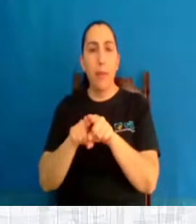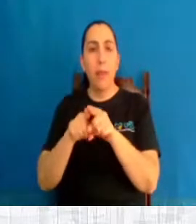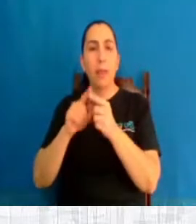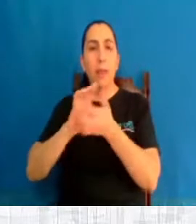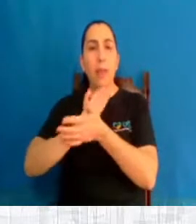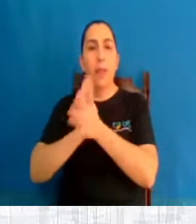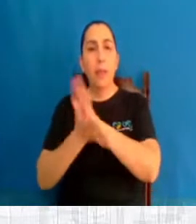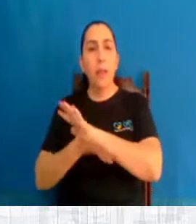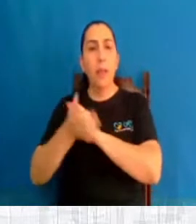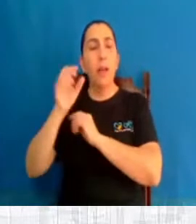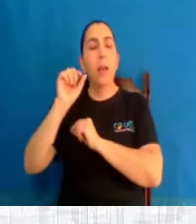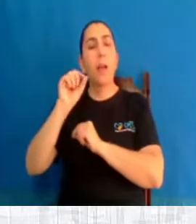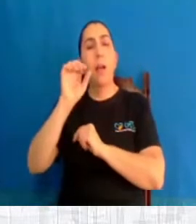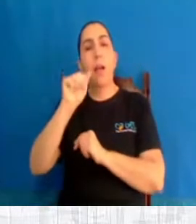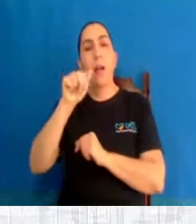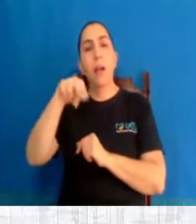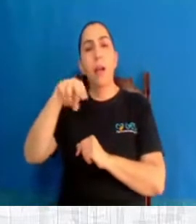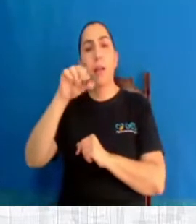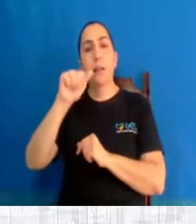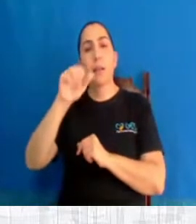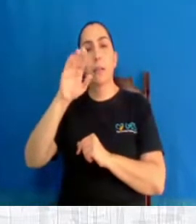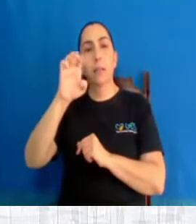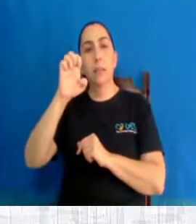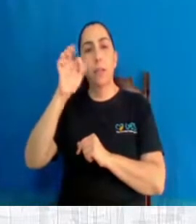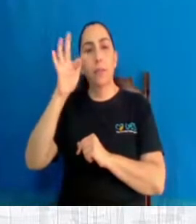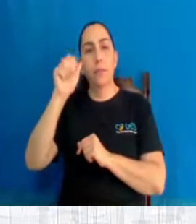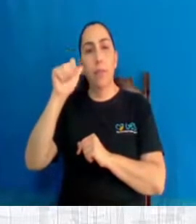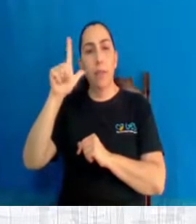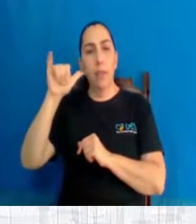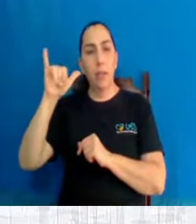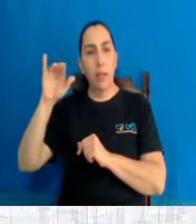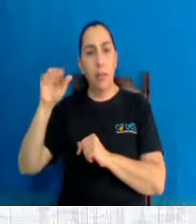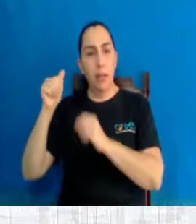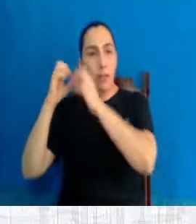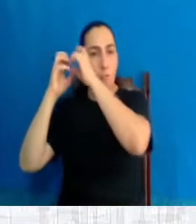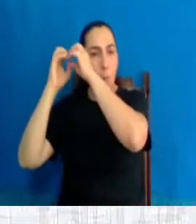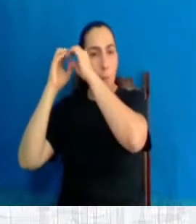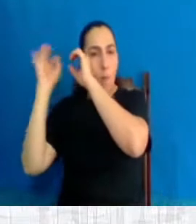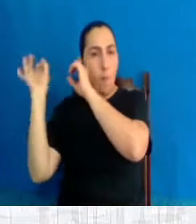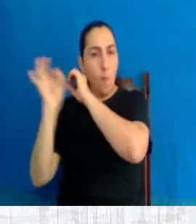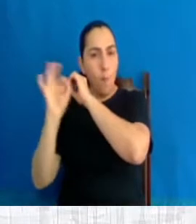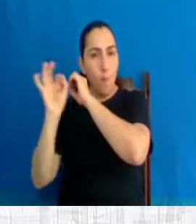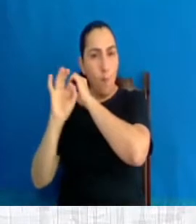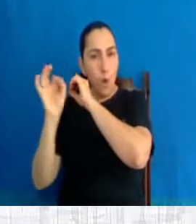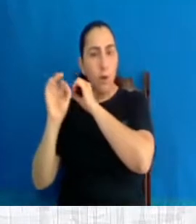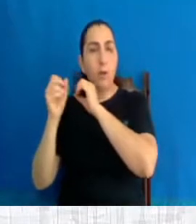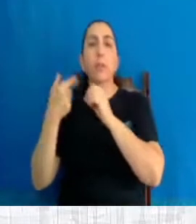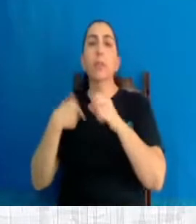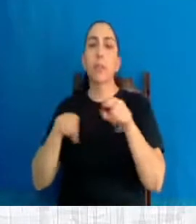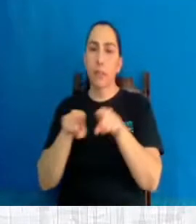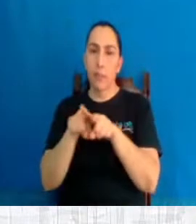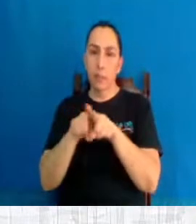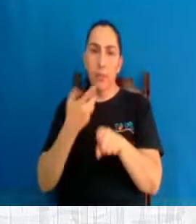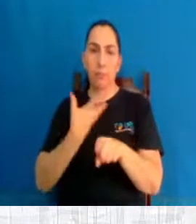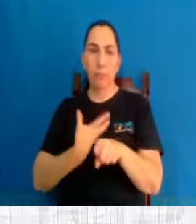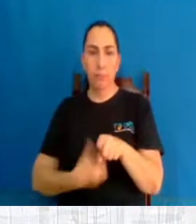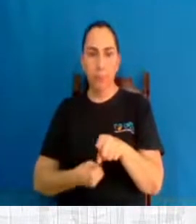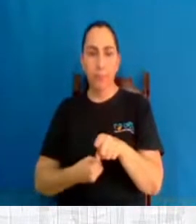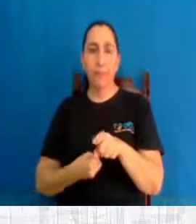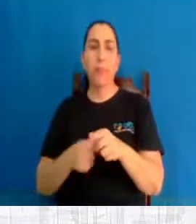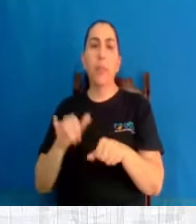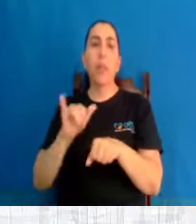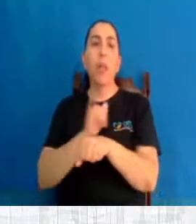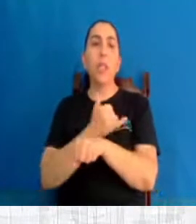Recentemente, o governo brasileiro publicou o decreto 10.531, agora em 2020, que é a estratégia